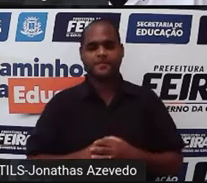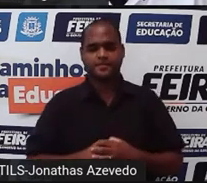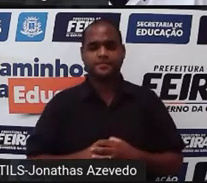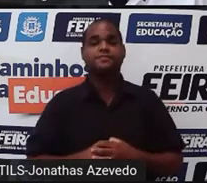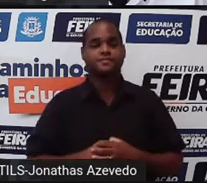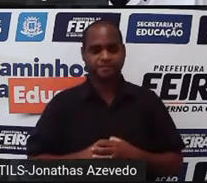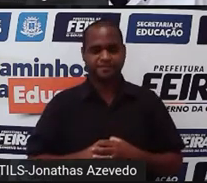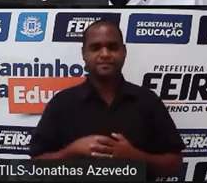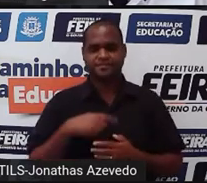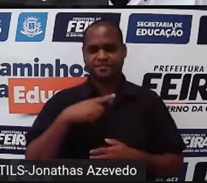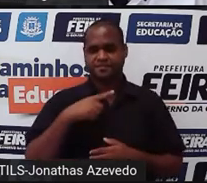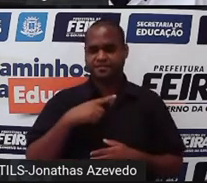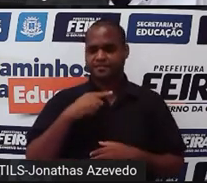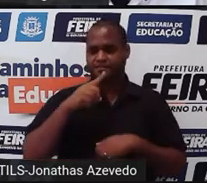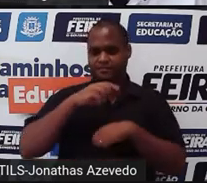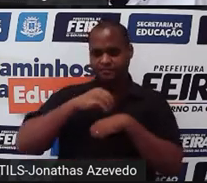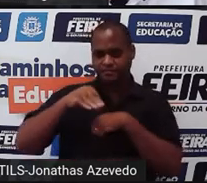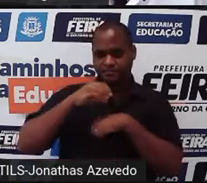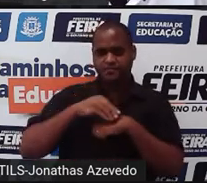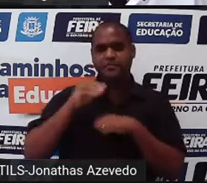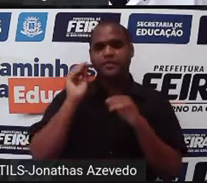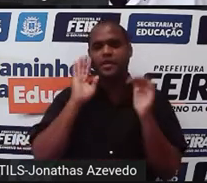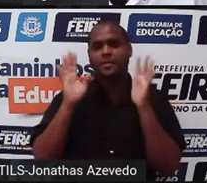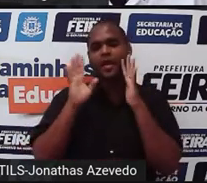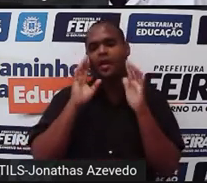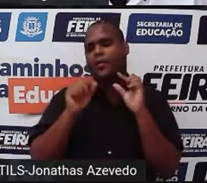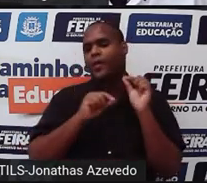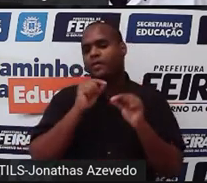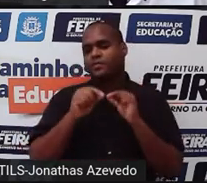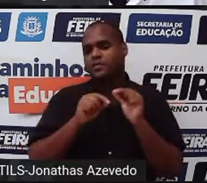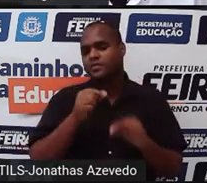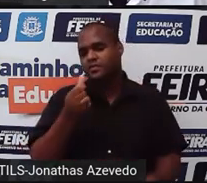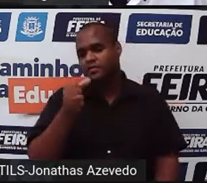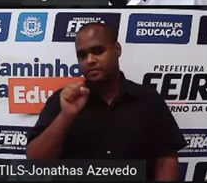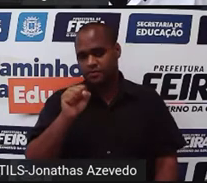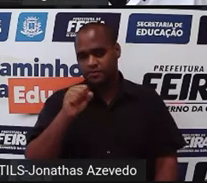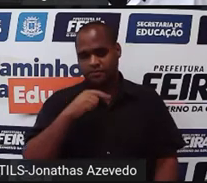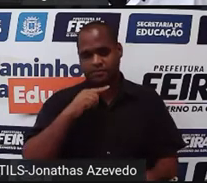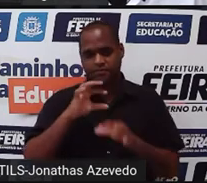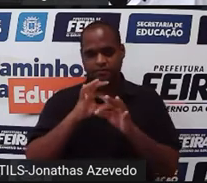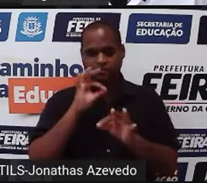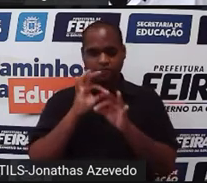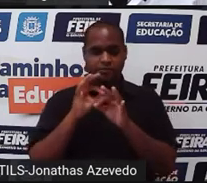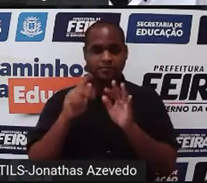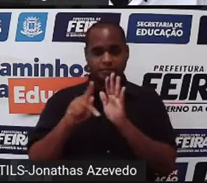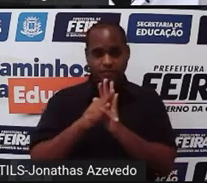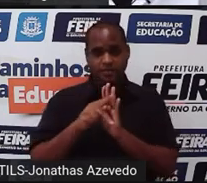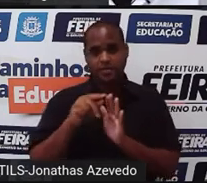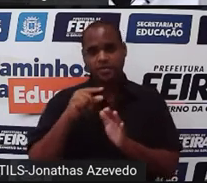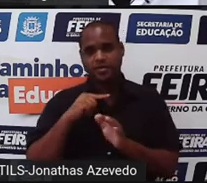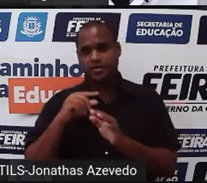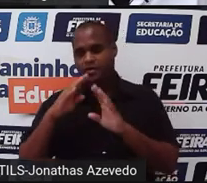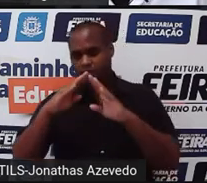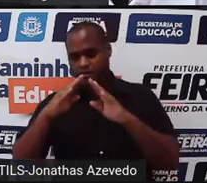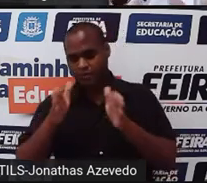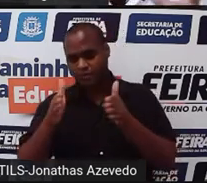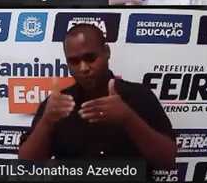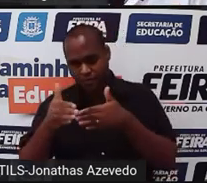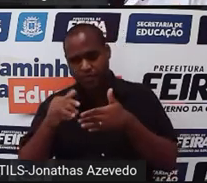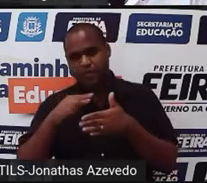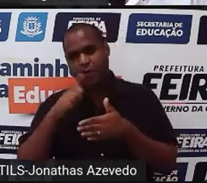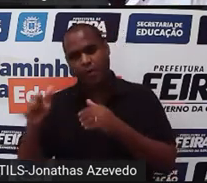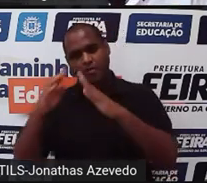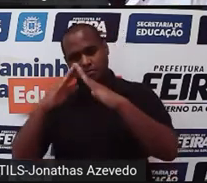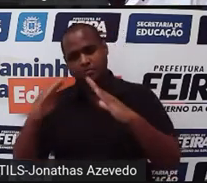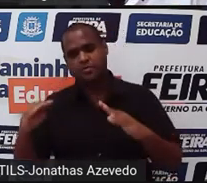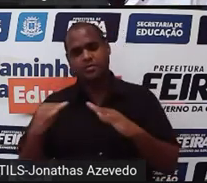E dessa informação, o é que a gente pode pensar? Desses 68 canudos, uma parte é para fazer cubos, outra é fazer